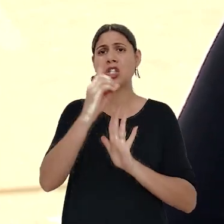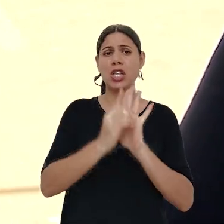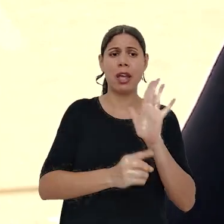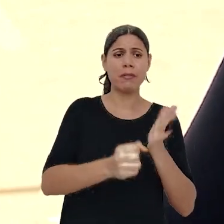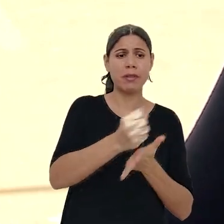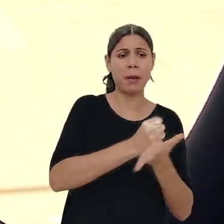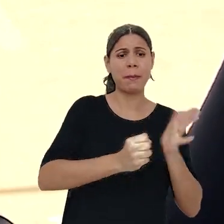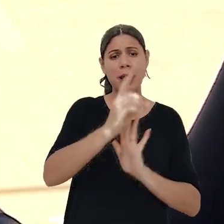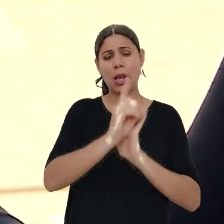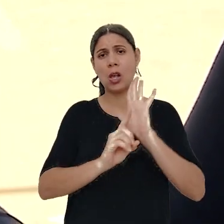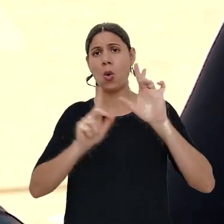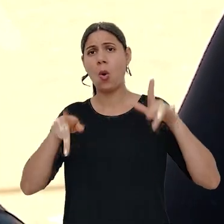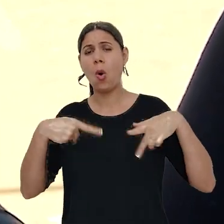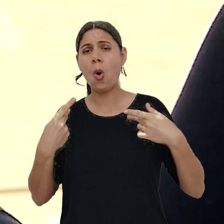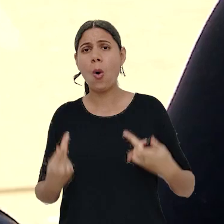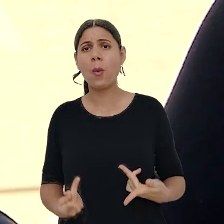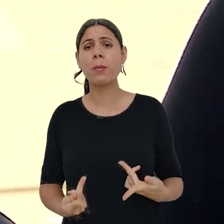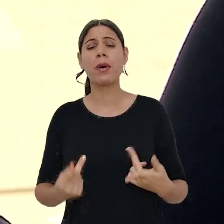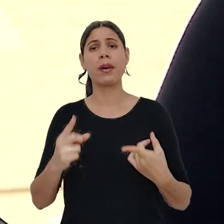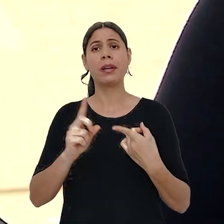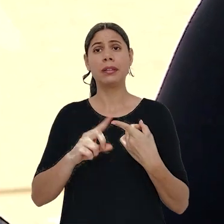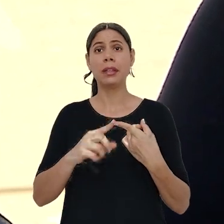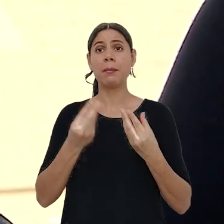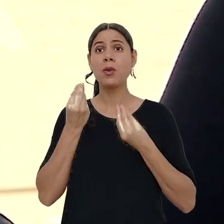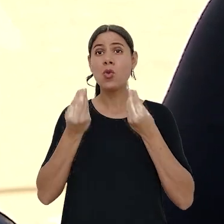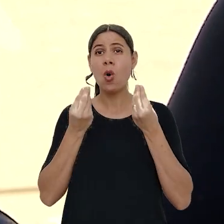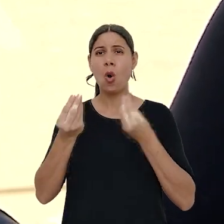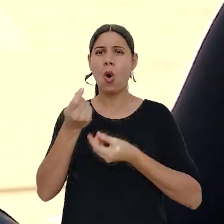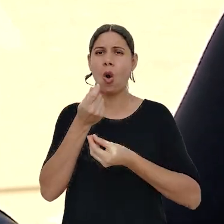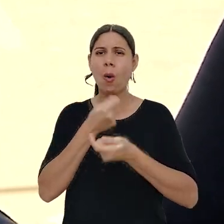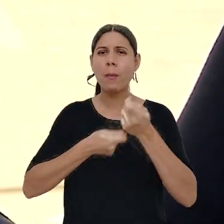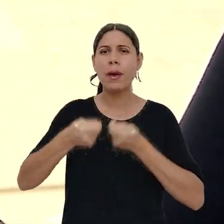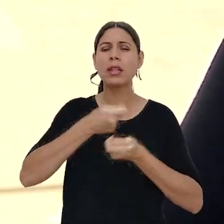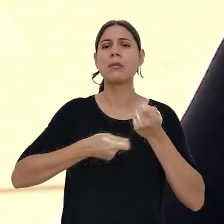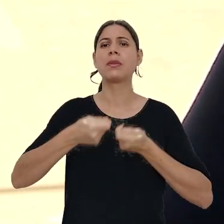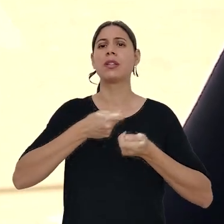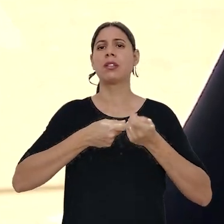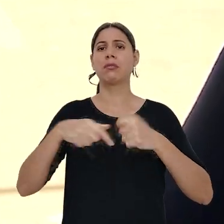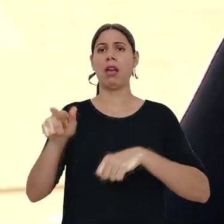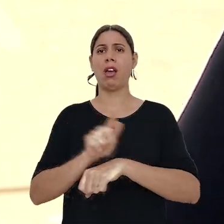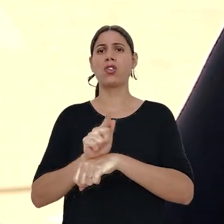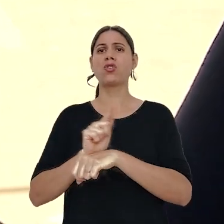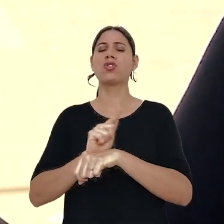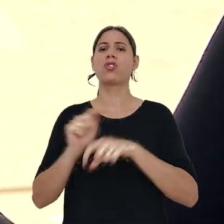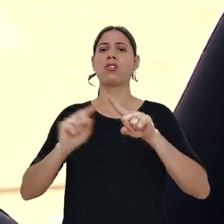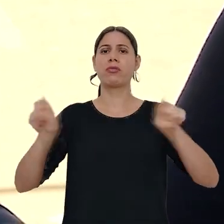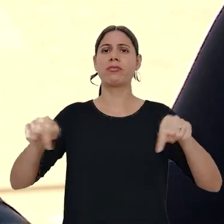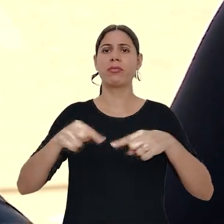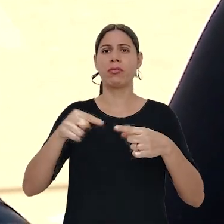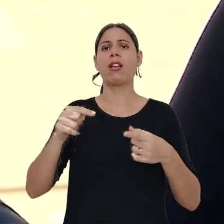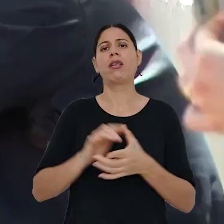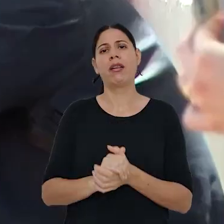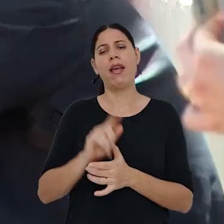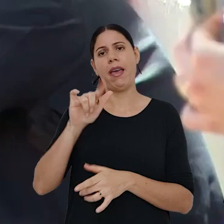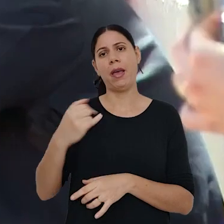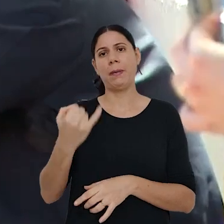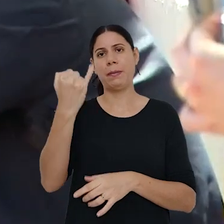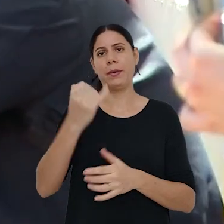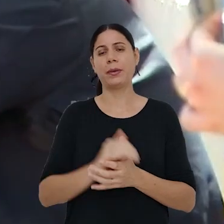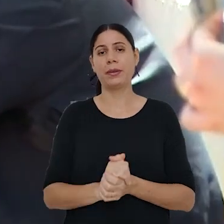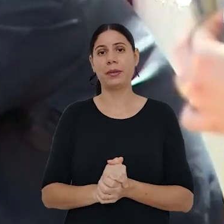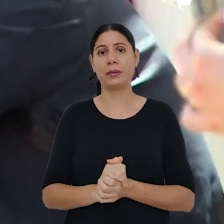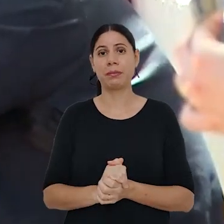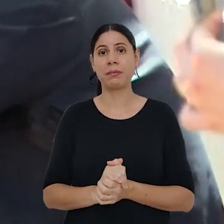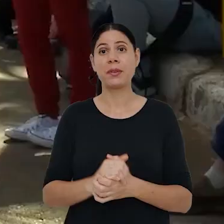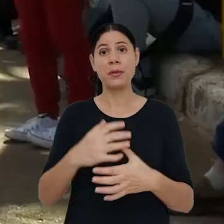fundamentais, direitos humanos. A questão da própria administração e gestão também do gabinete, eu acho que é muito importante. Foi